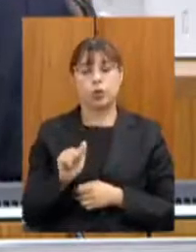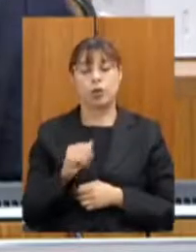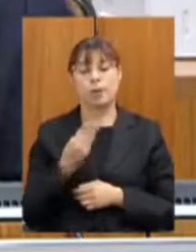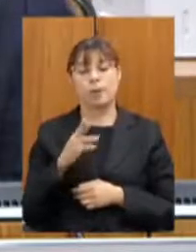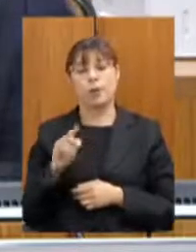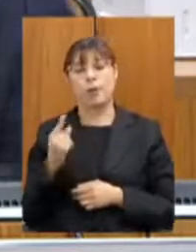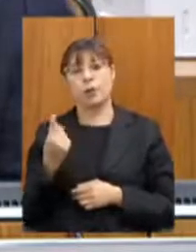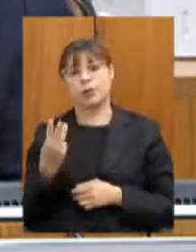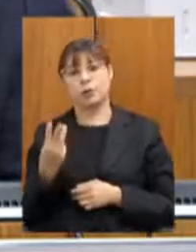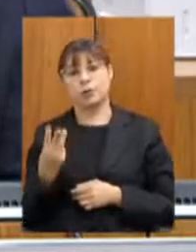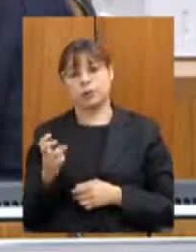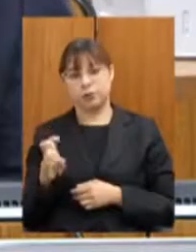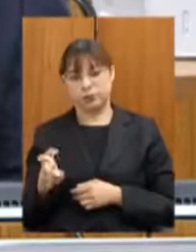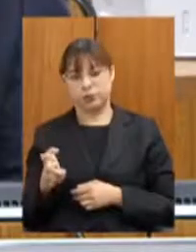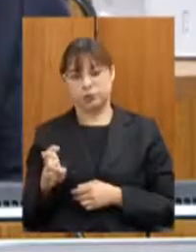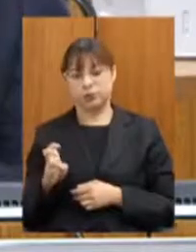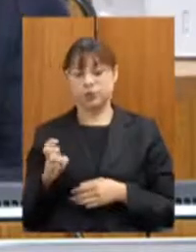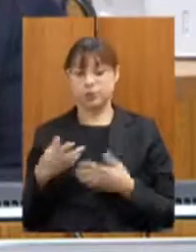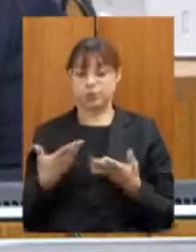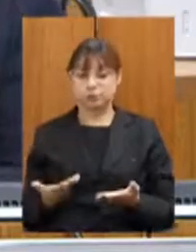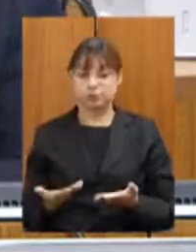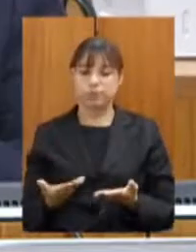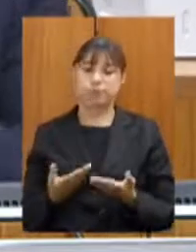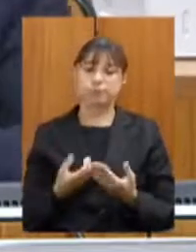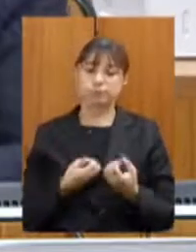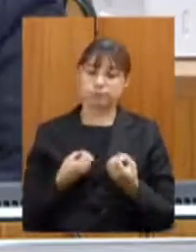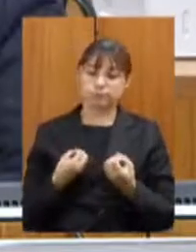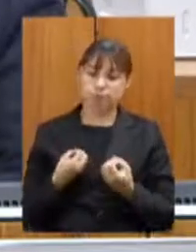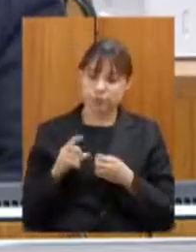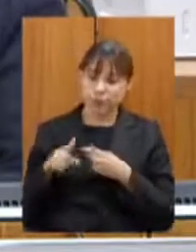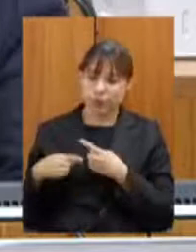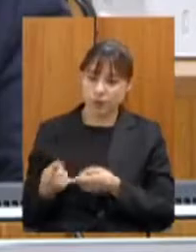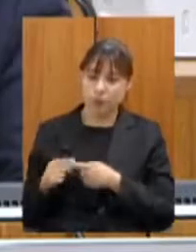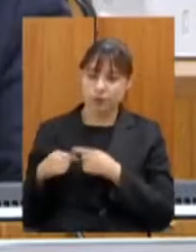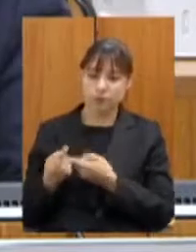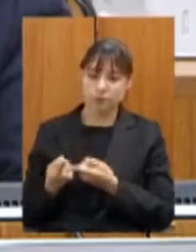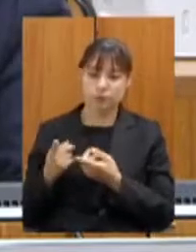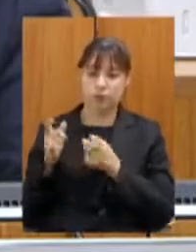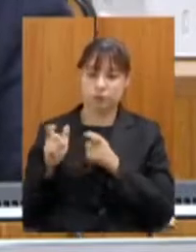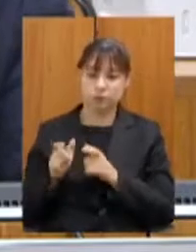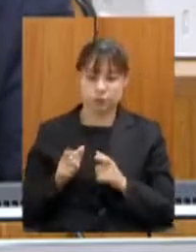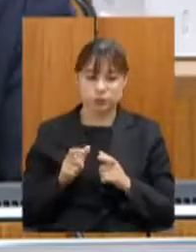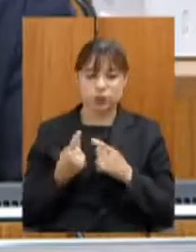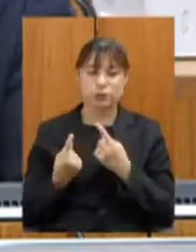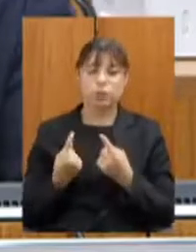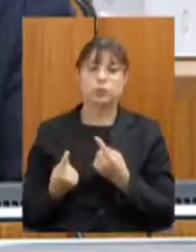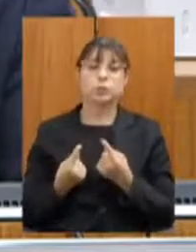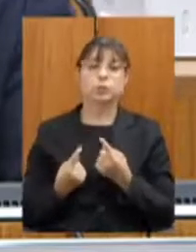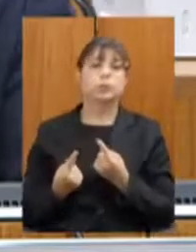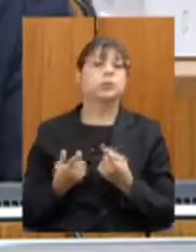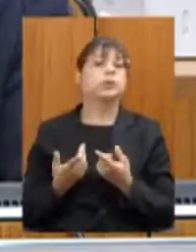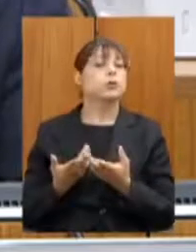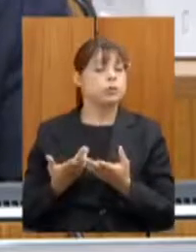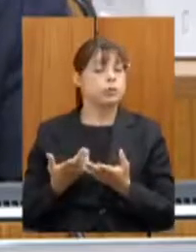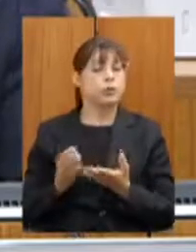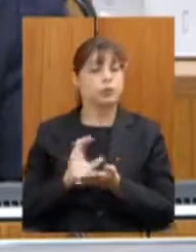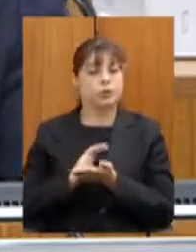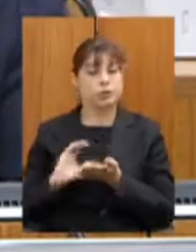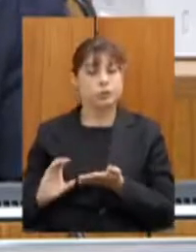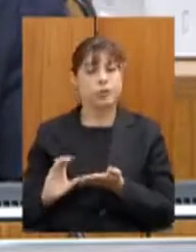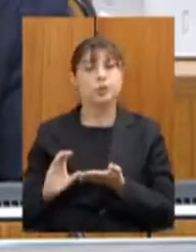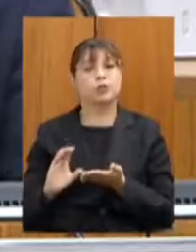virtuoso com mais concessões se investe, o próprio concessionário investe, mas ele gera recursos para que o DR